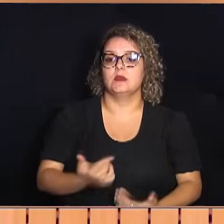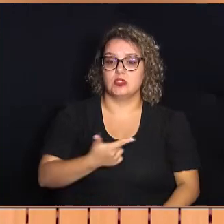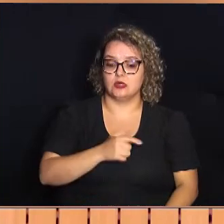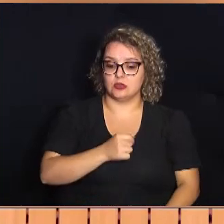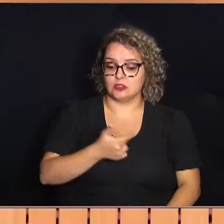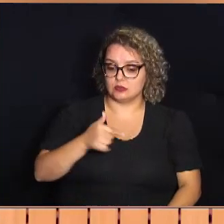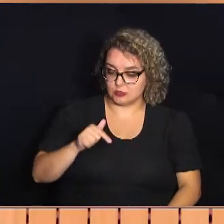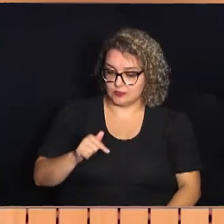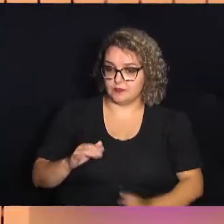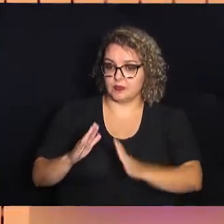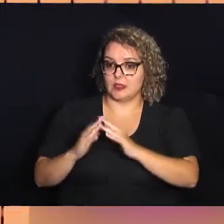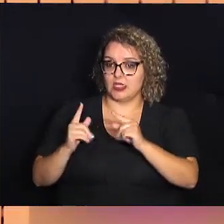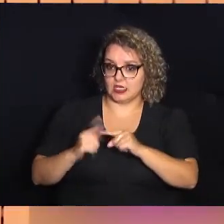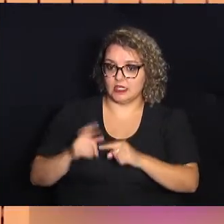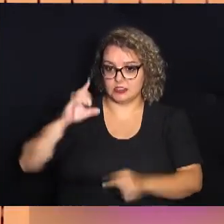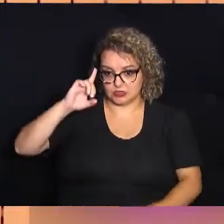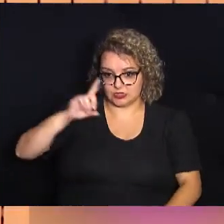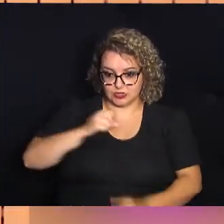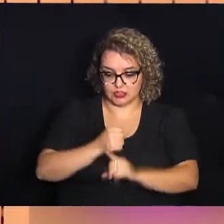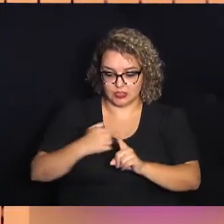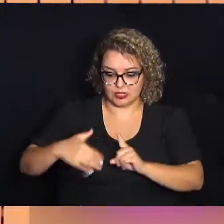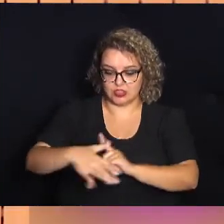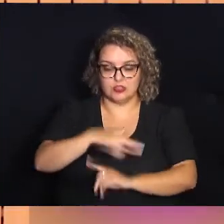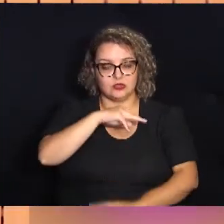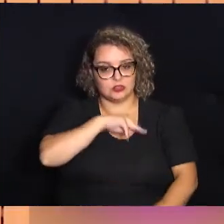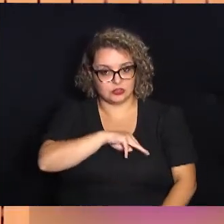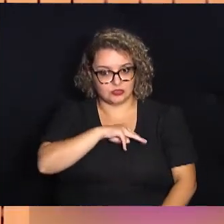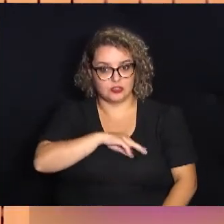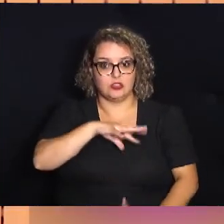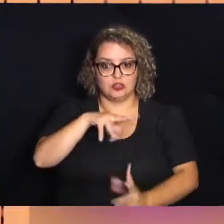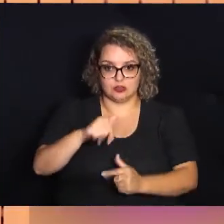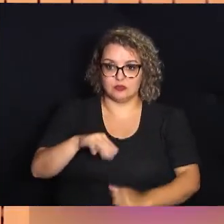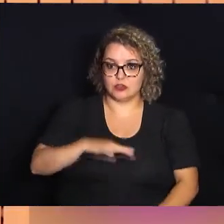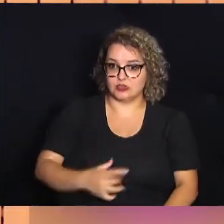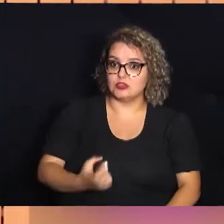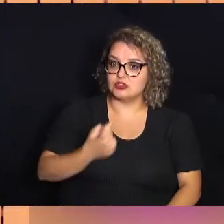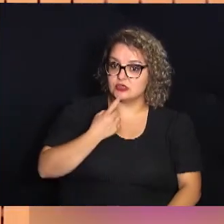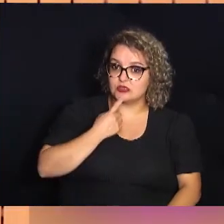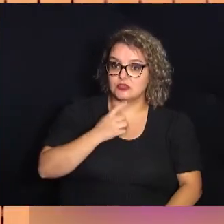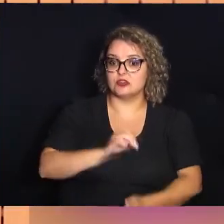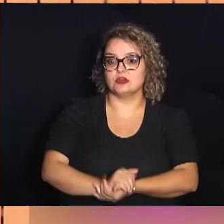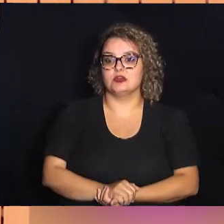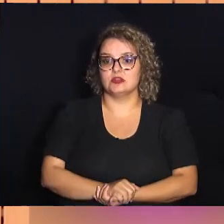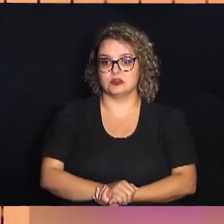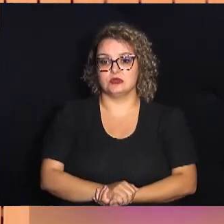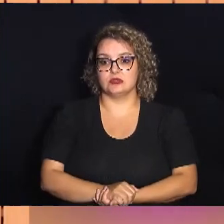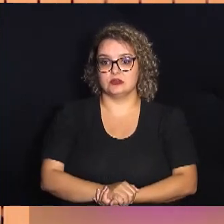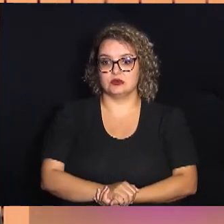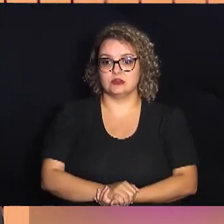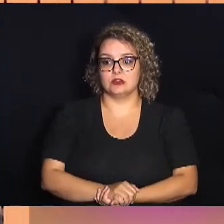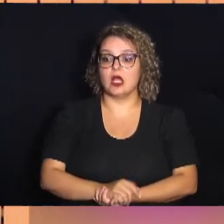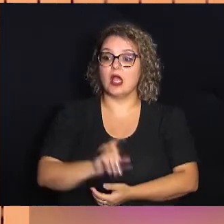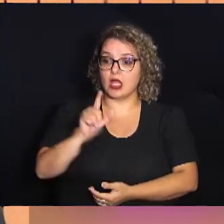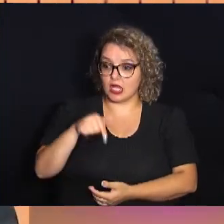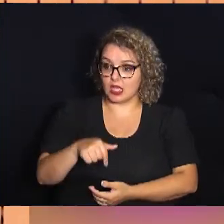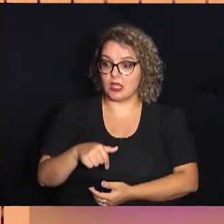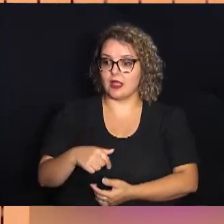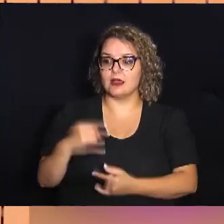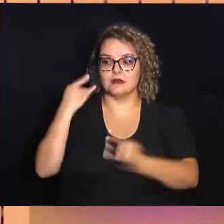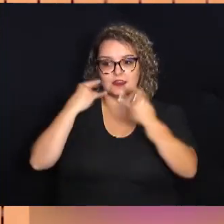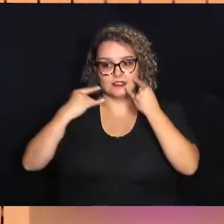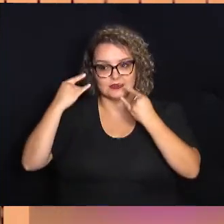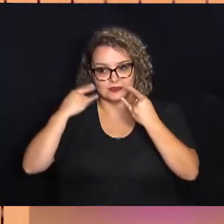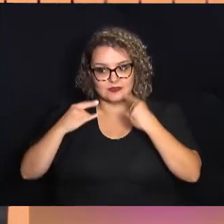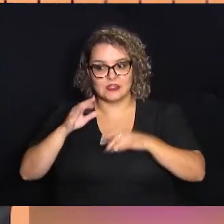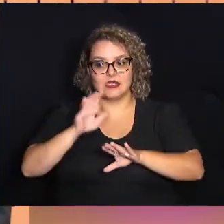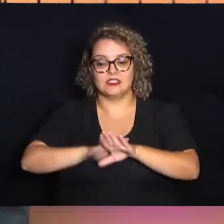fundação em 2017. A Igreja de Deus, Sociedade Missionária Mundial em Campinas, é uma fonte